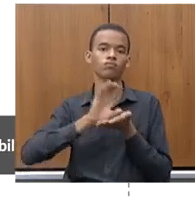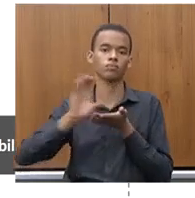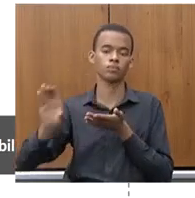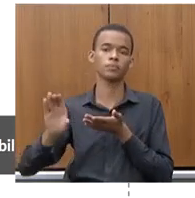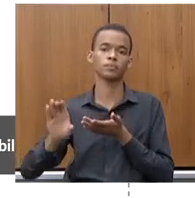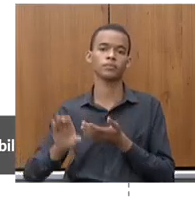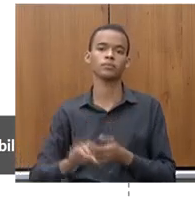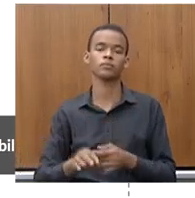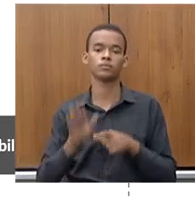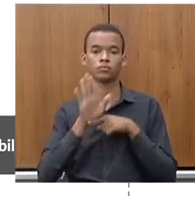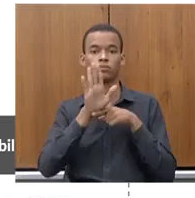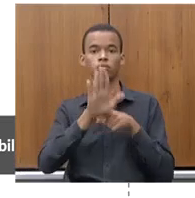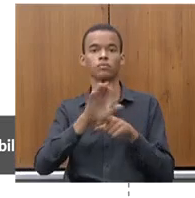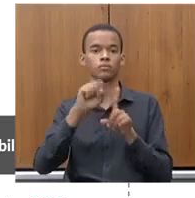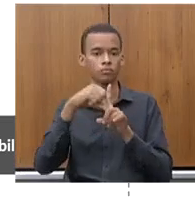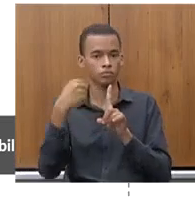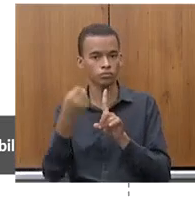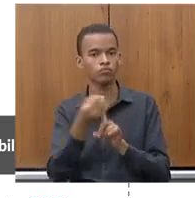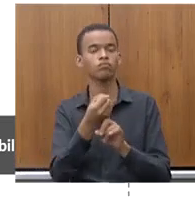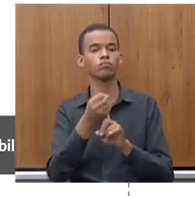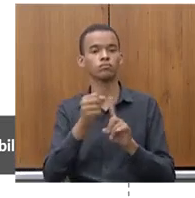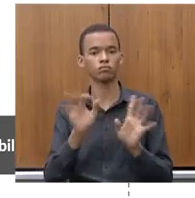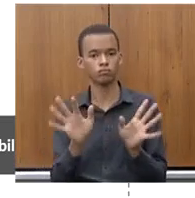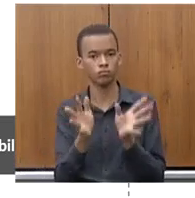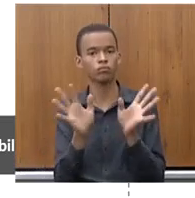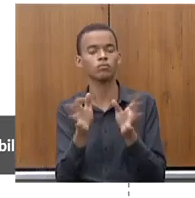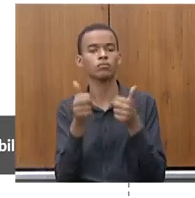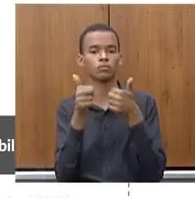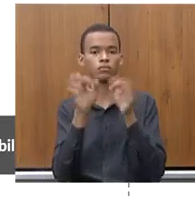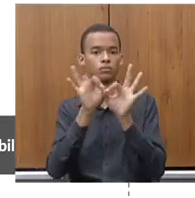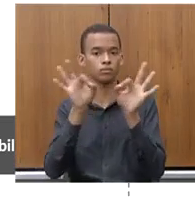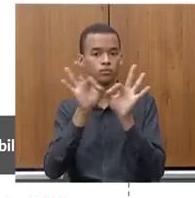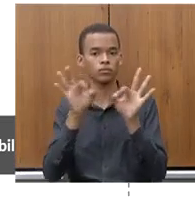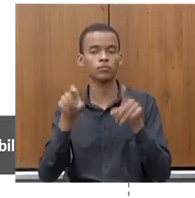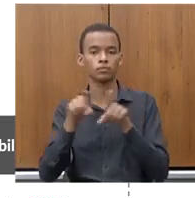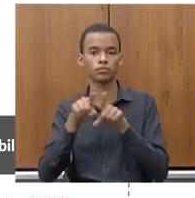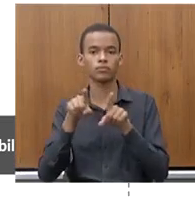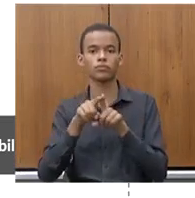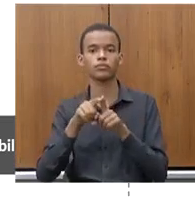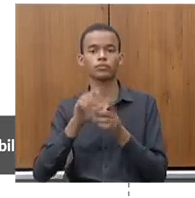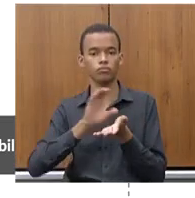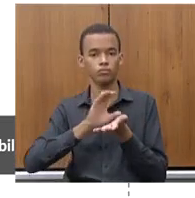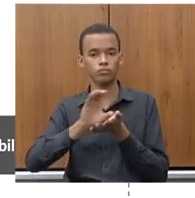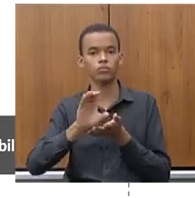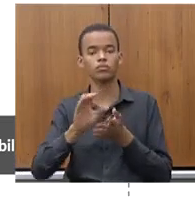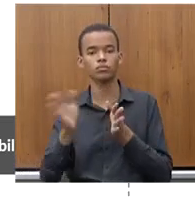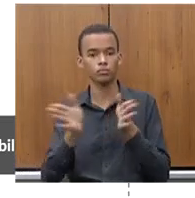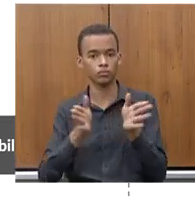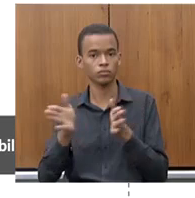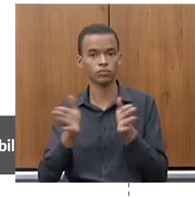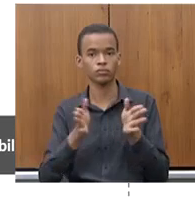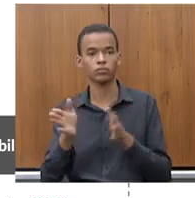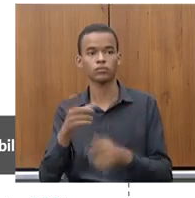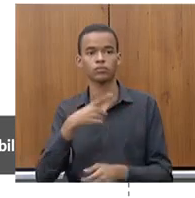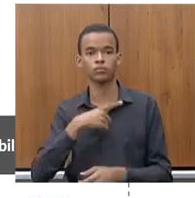impactos sociais excelentes, esses recursos do BDMG viabilizaram